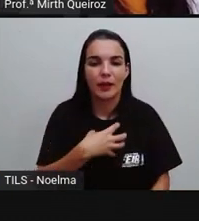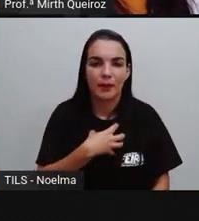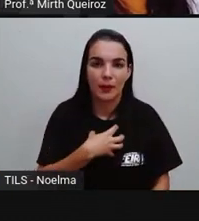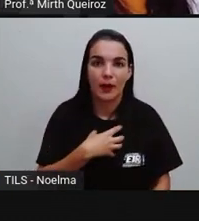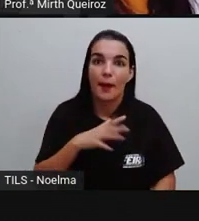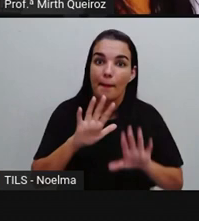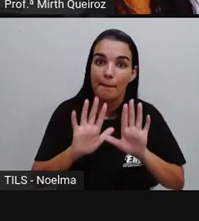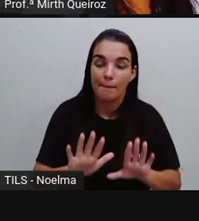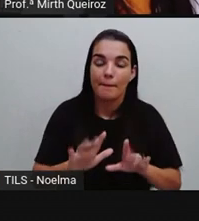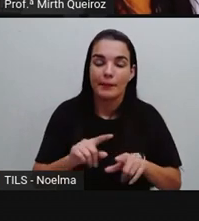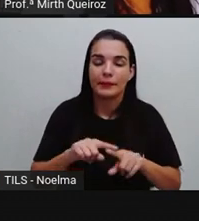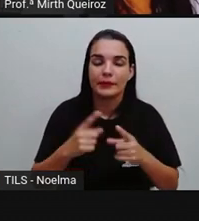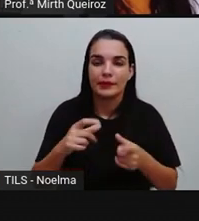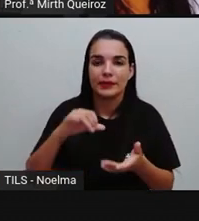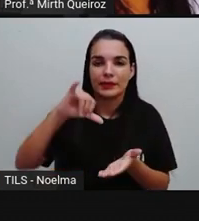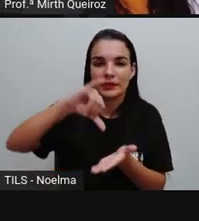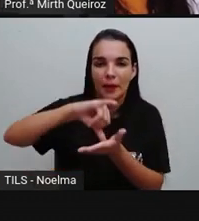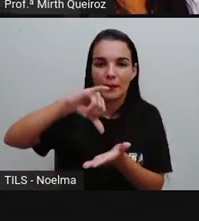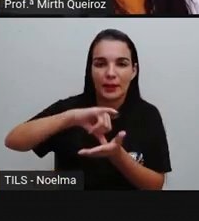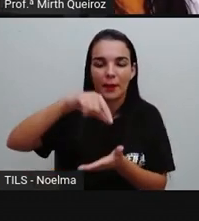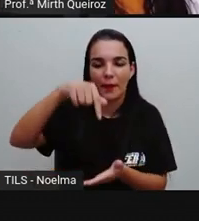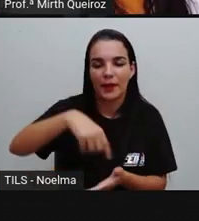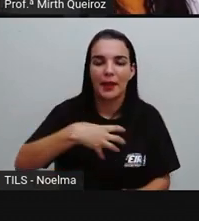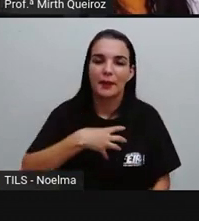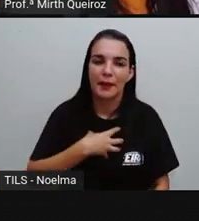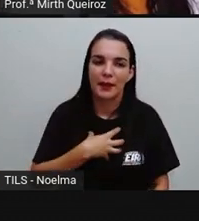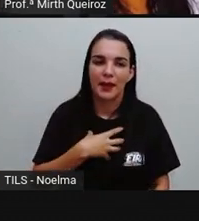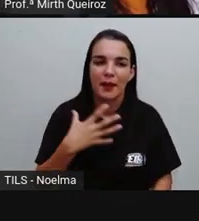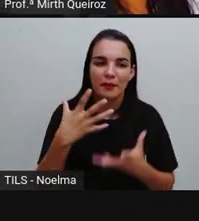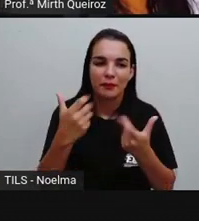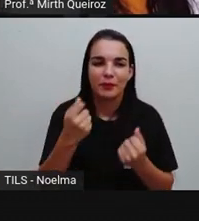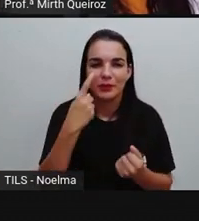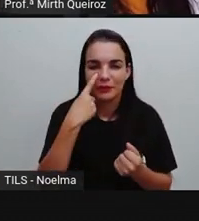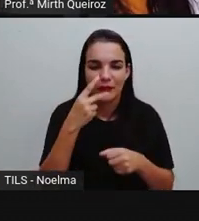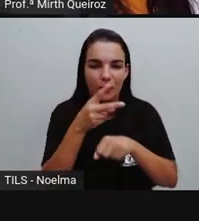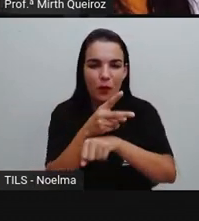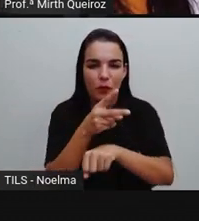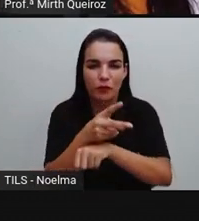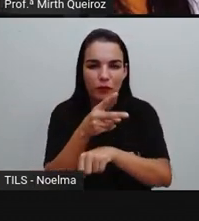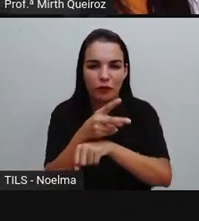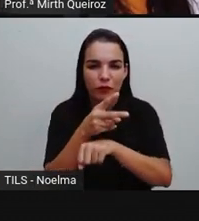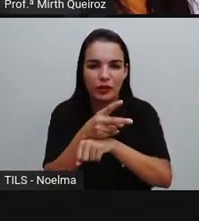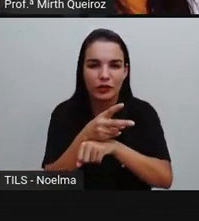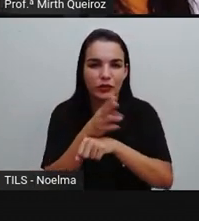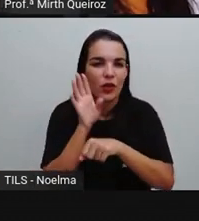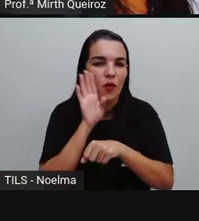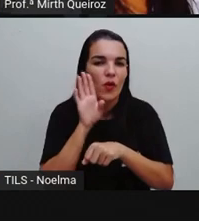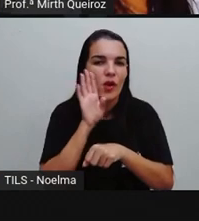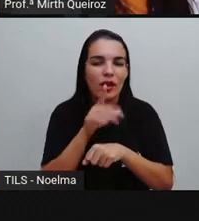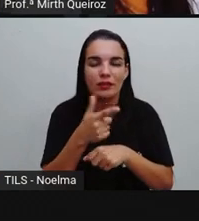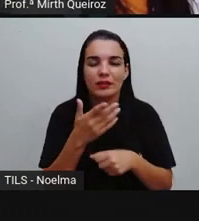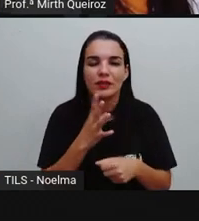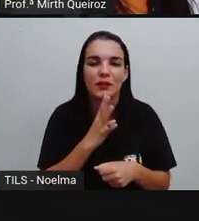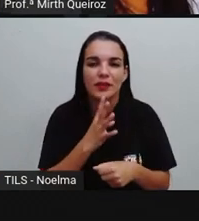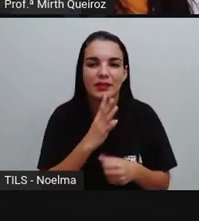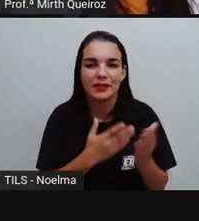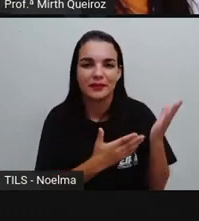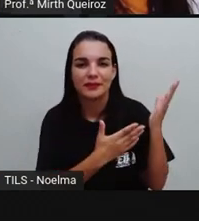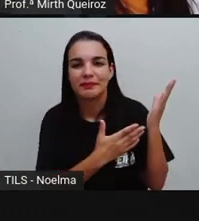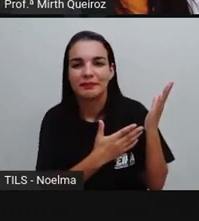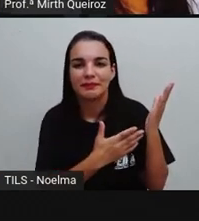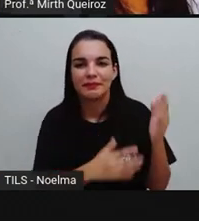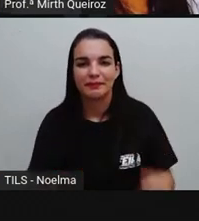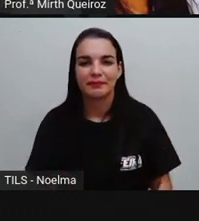Salvador é a nossa capital, é a capital da Bahia. Vamos agora conhecer um pouquinho mais sobre ela.